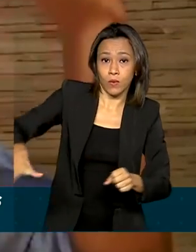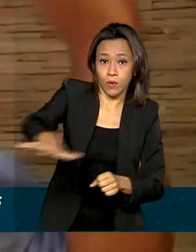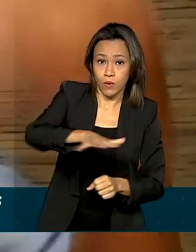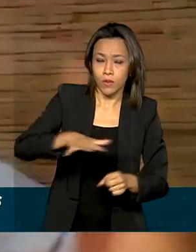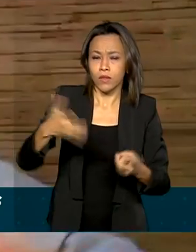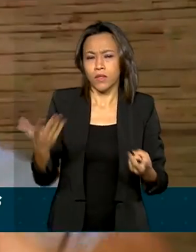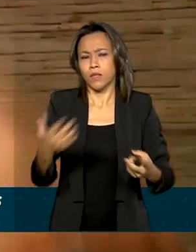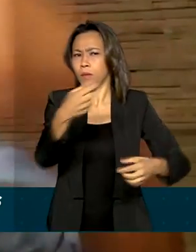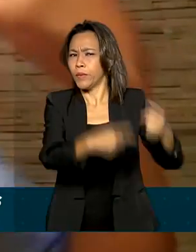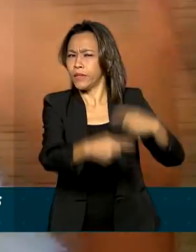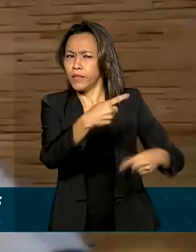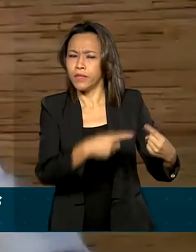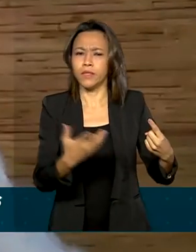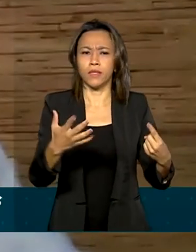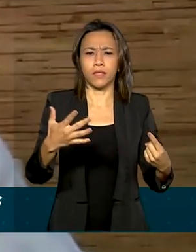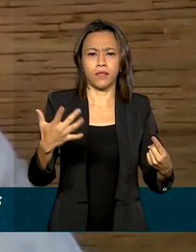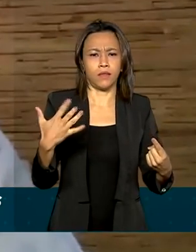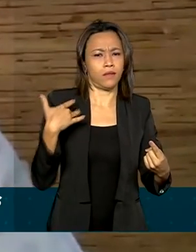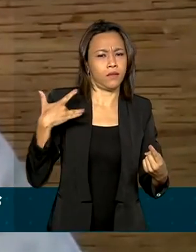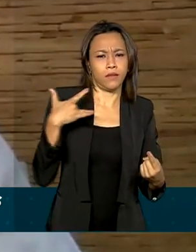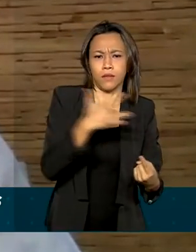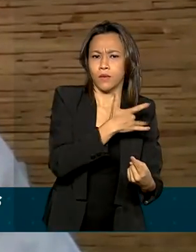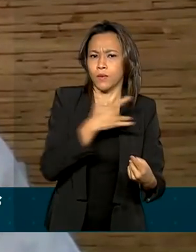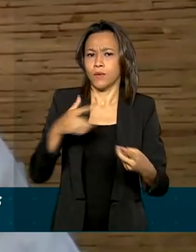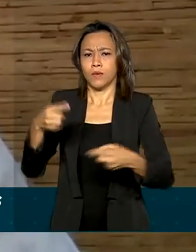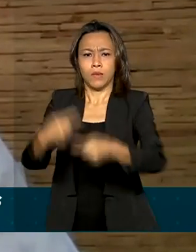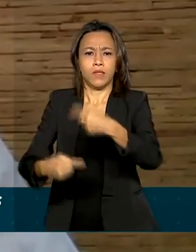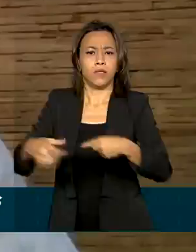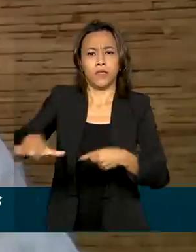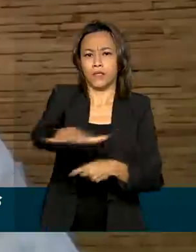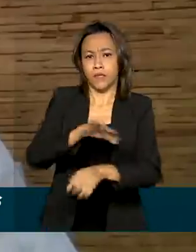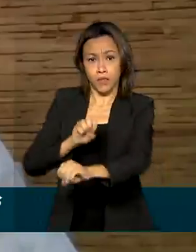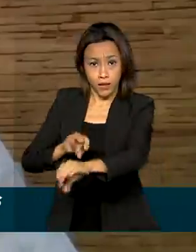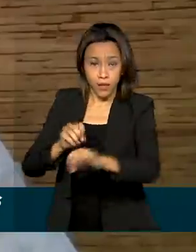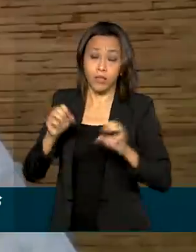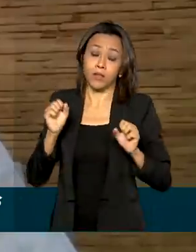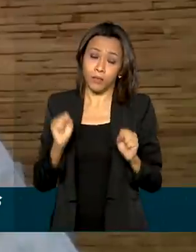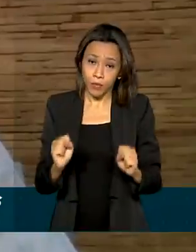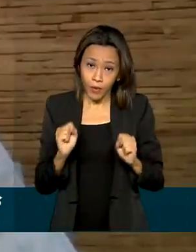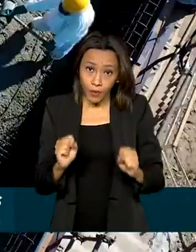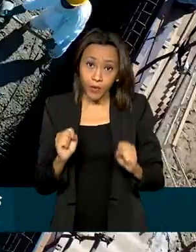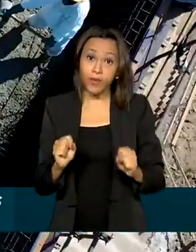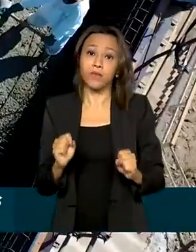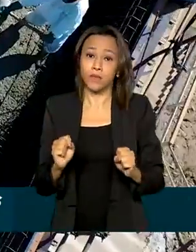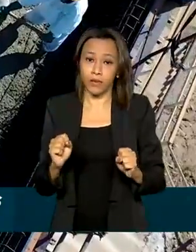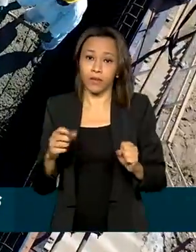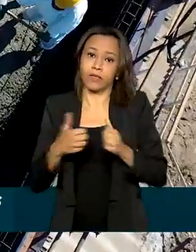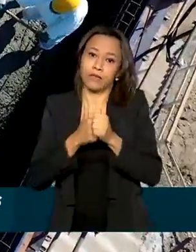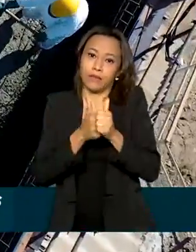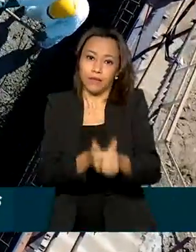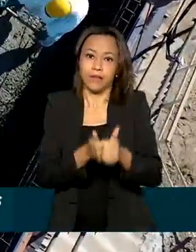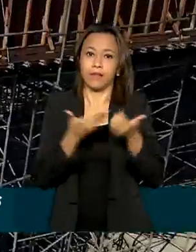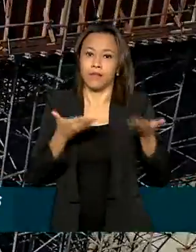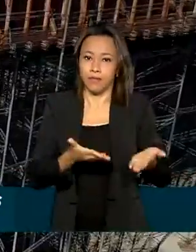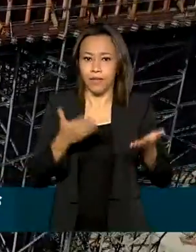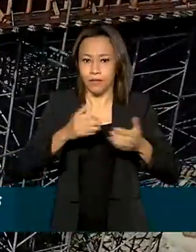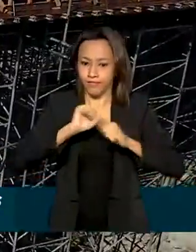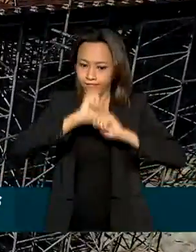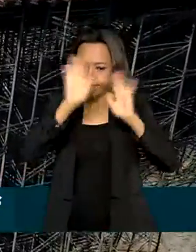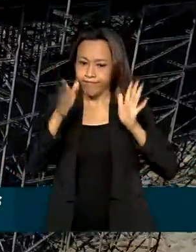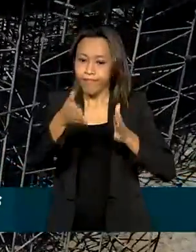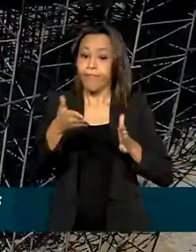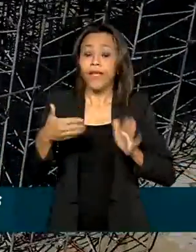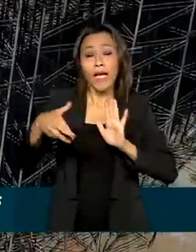seja de saúde, seja de educação, que podem se valer de qualquer tipo de obra. A medida vai possibilitar, por